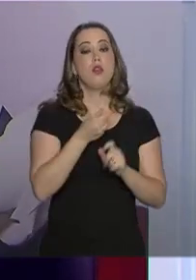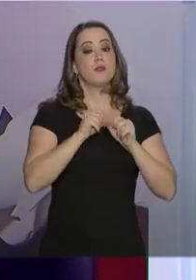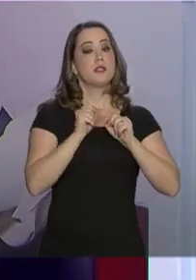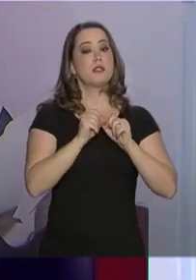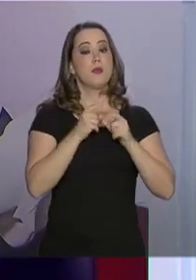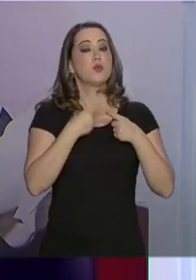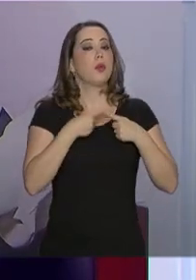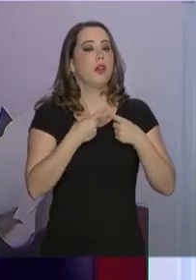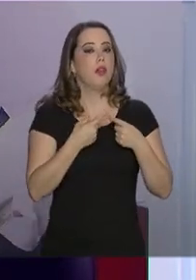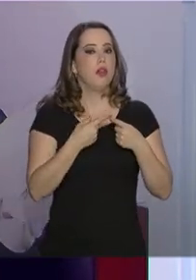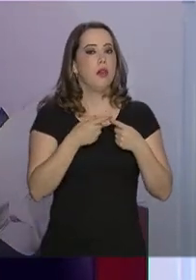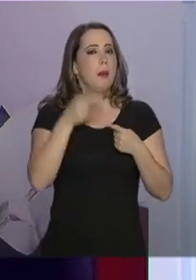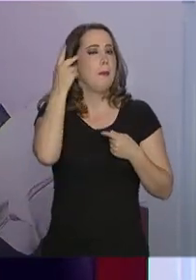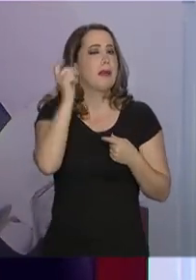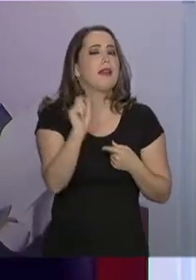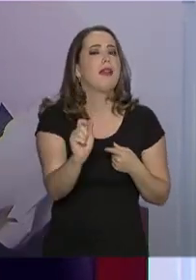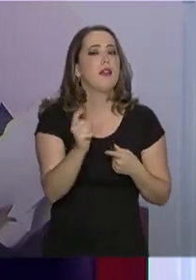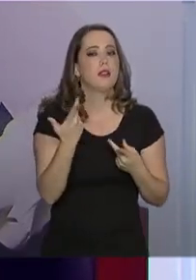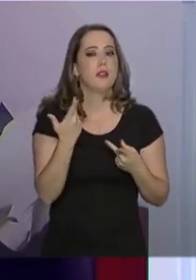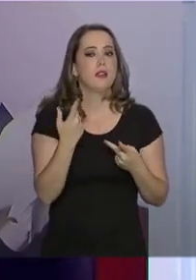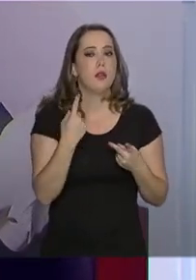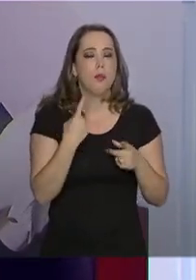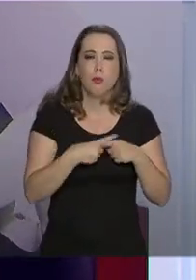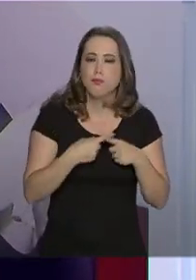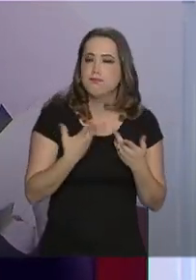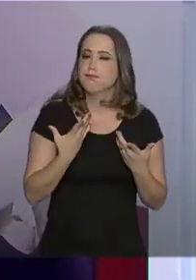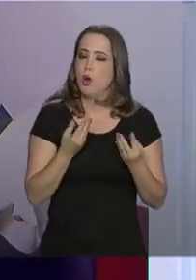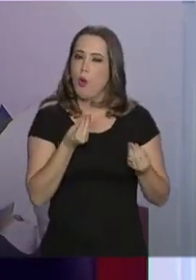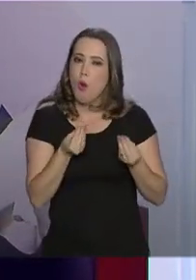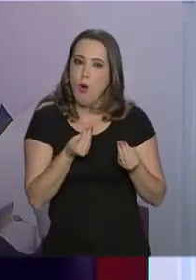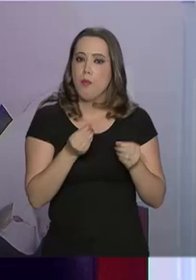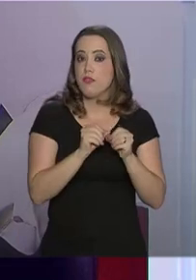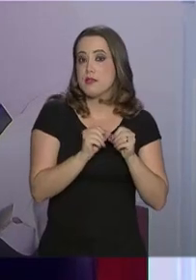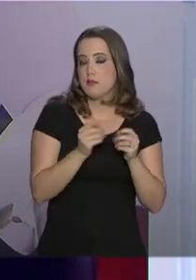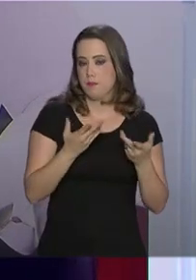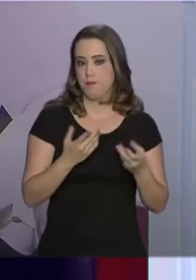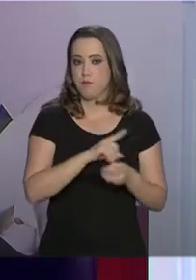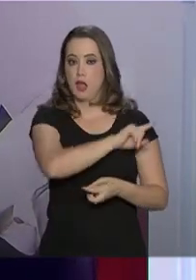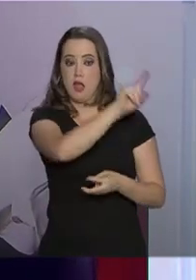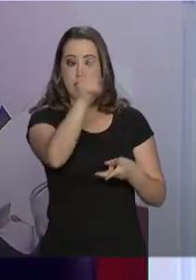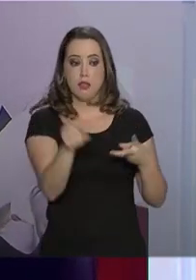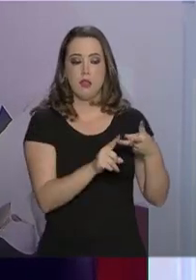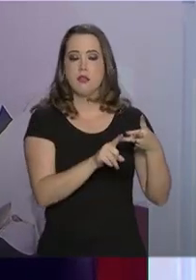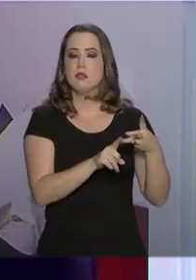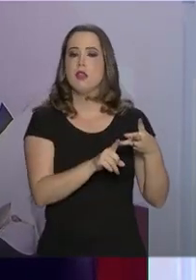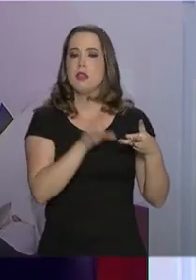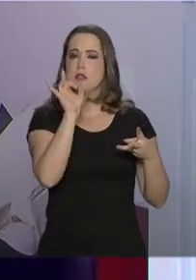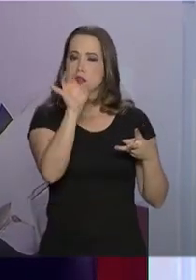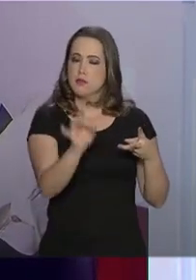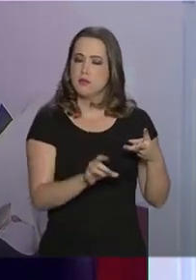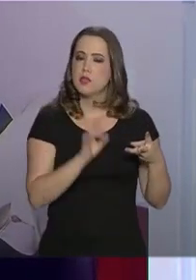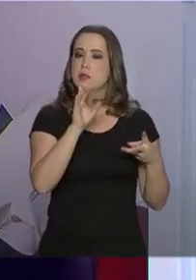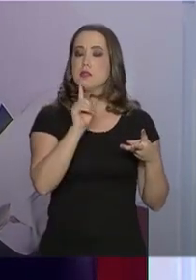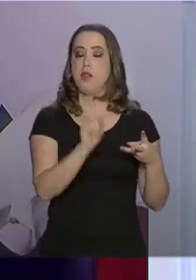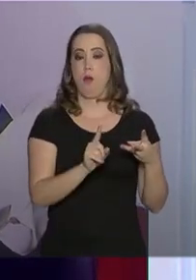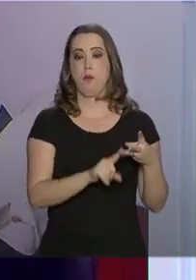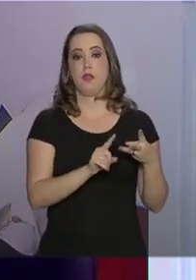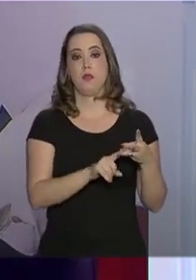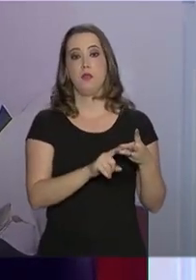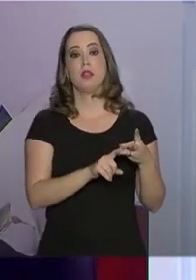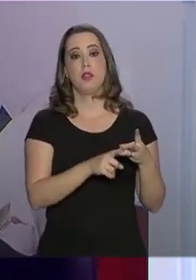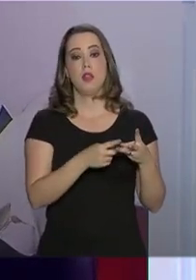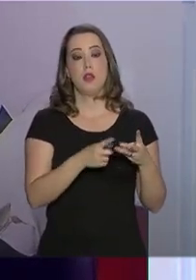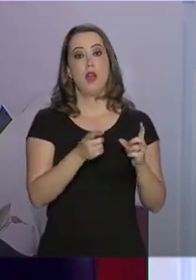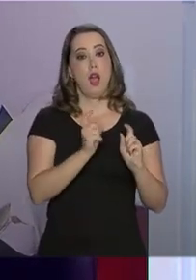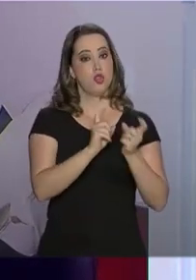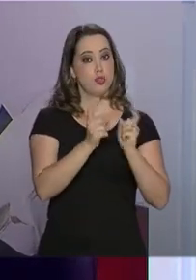por que e para que estamos fazendo. A terceira linha de trabalho da Secretaria Especial é a linha de gestão de